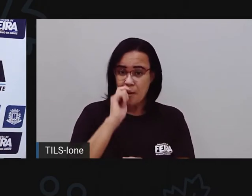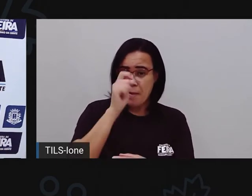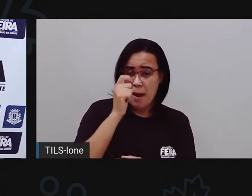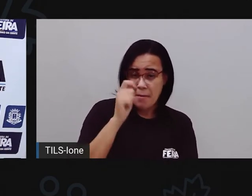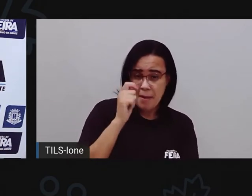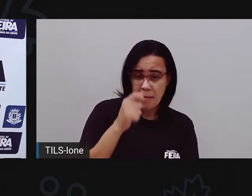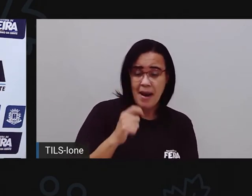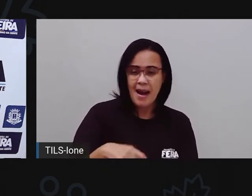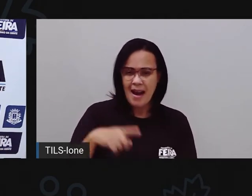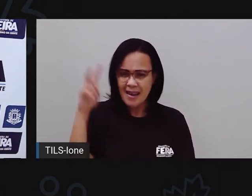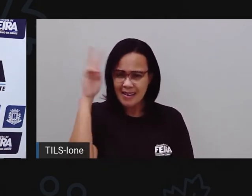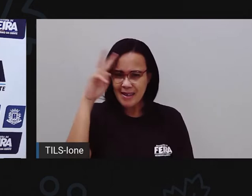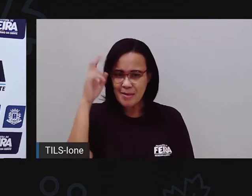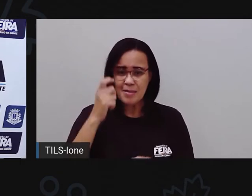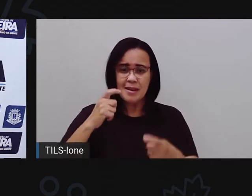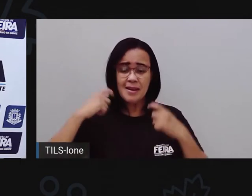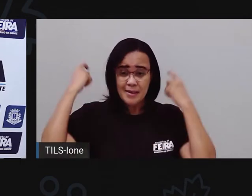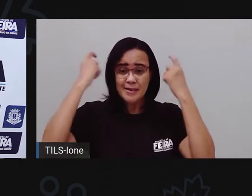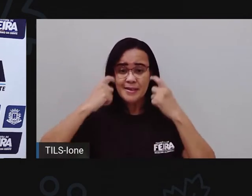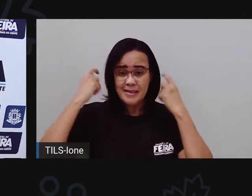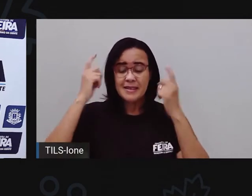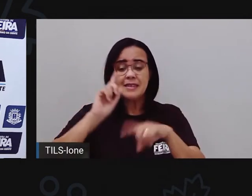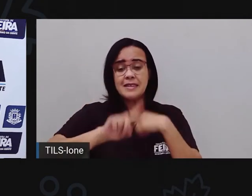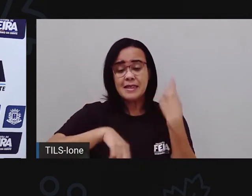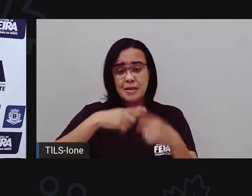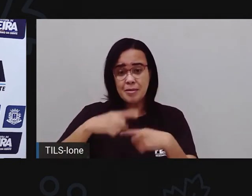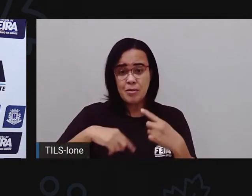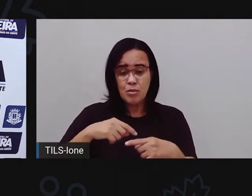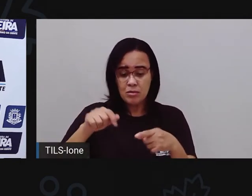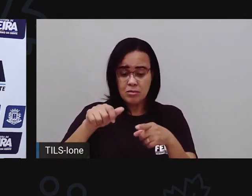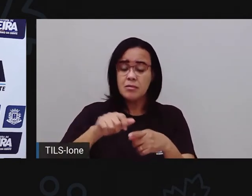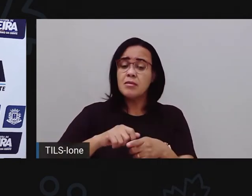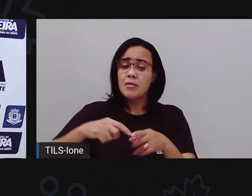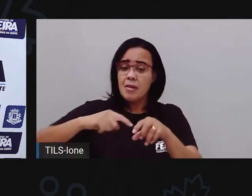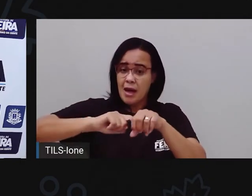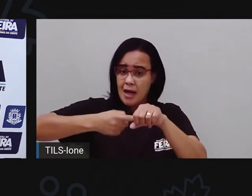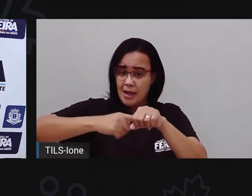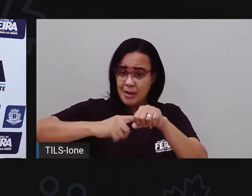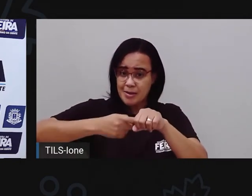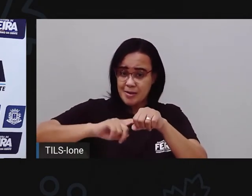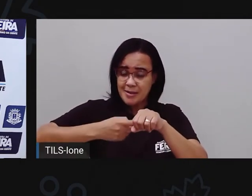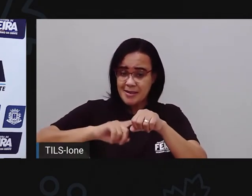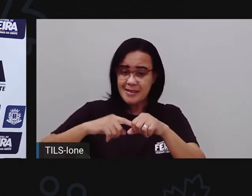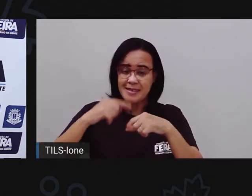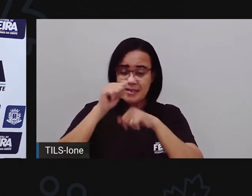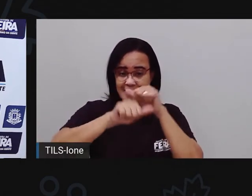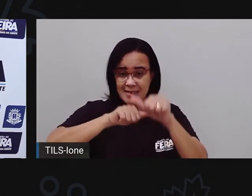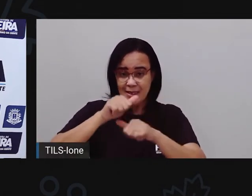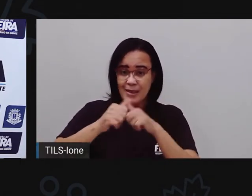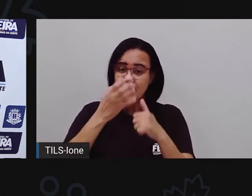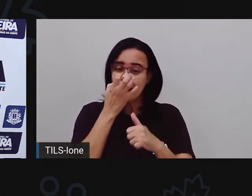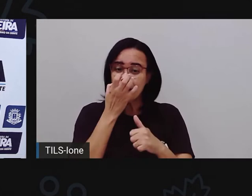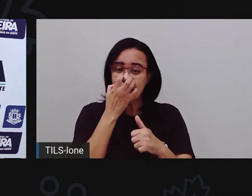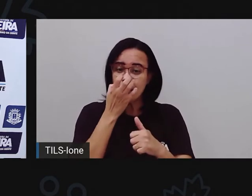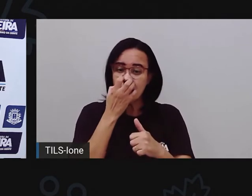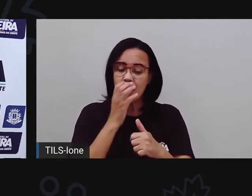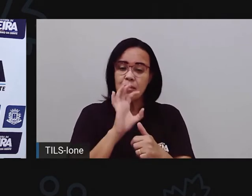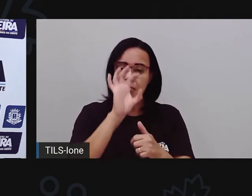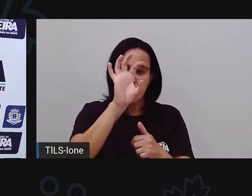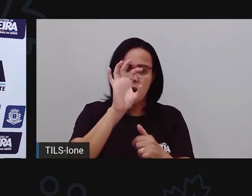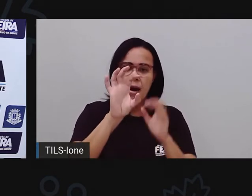cabrito, né? A lapiseira se transformou na cabeça do cão, né? E aí, o ilustrador foi montando